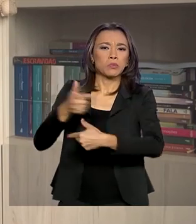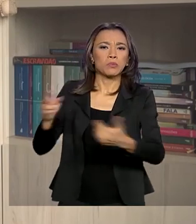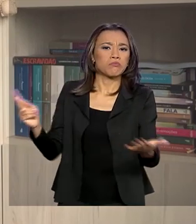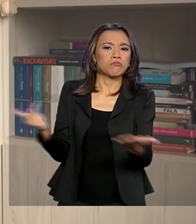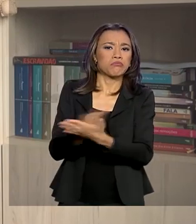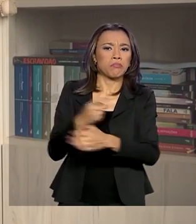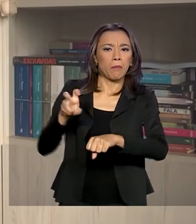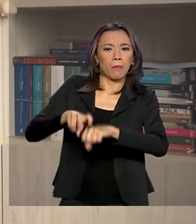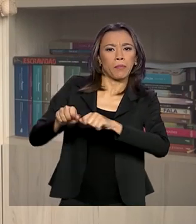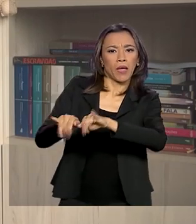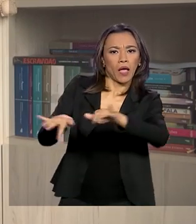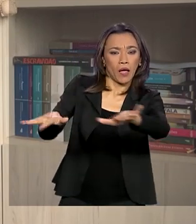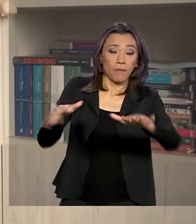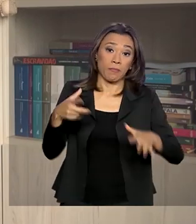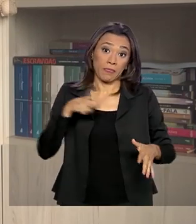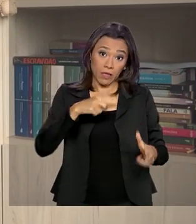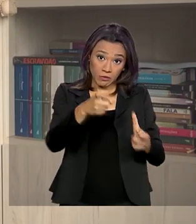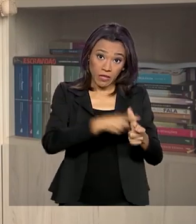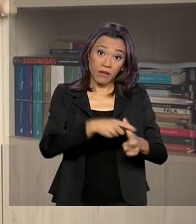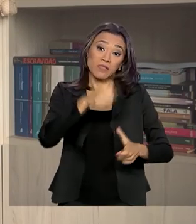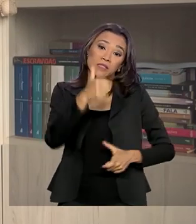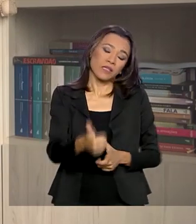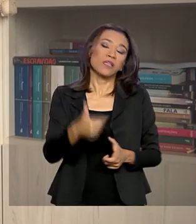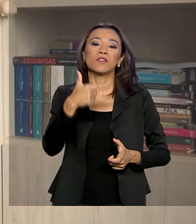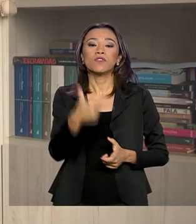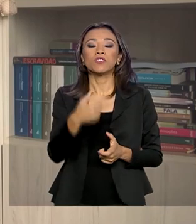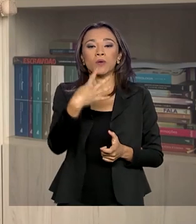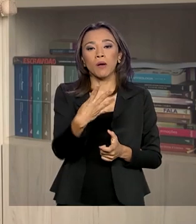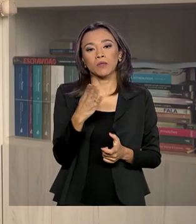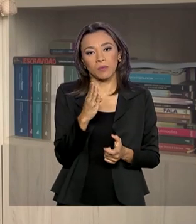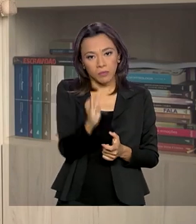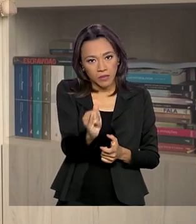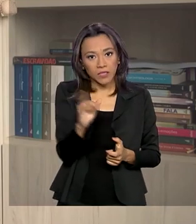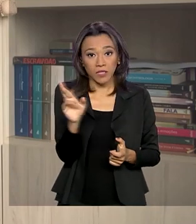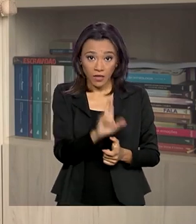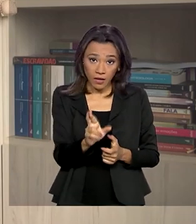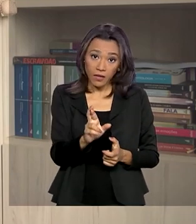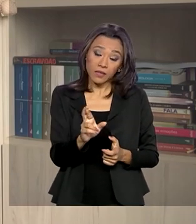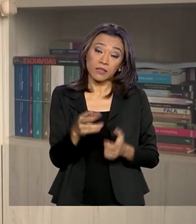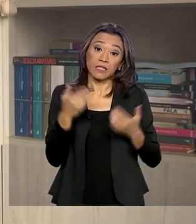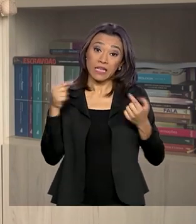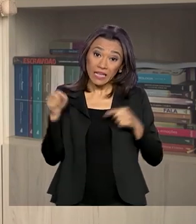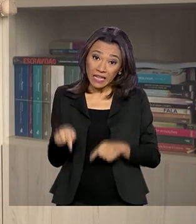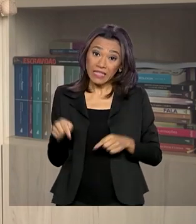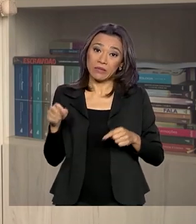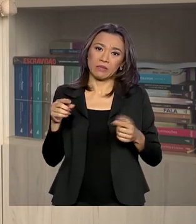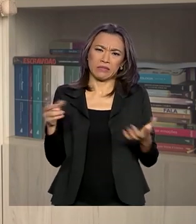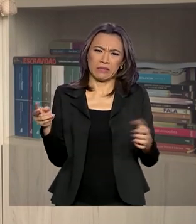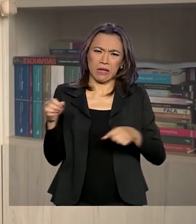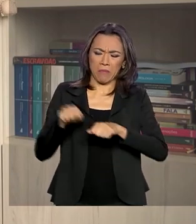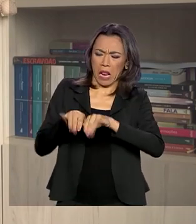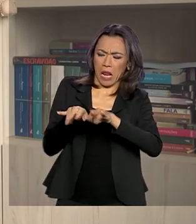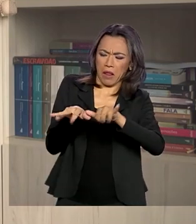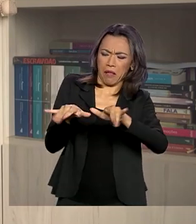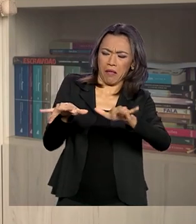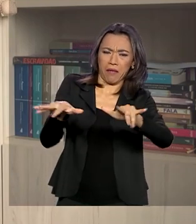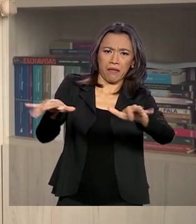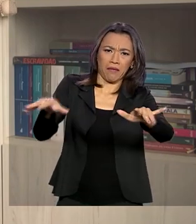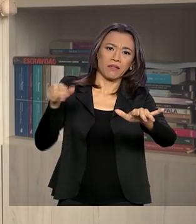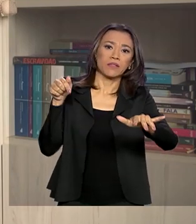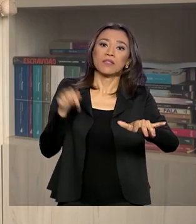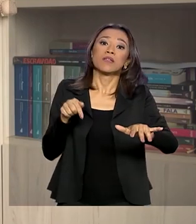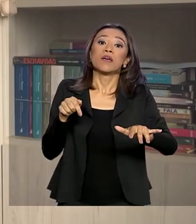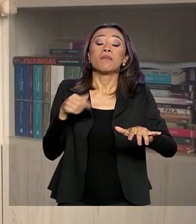um déficit de R 124 bilhões. O estado de calamidade também abre caminho para que não haja